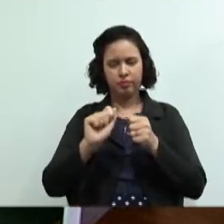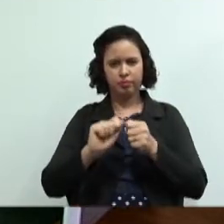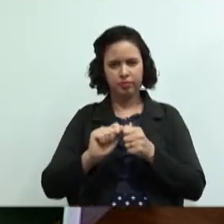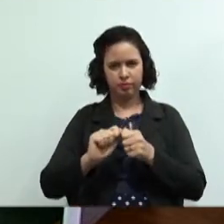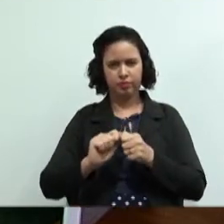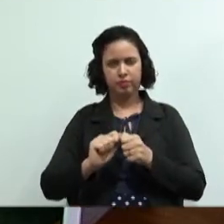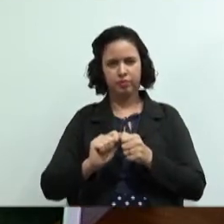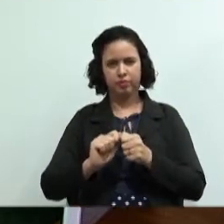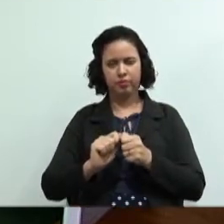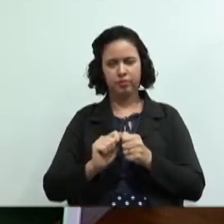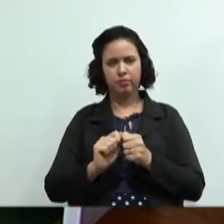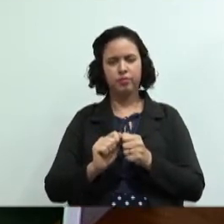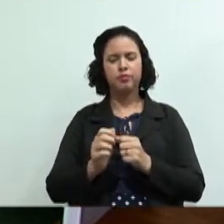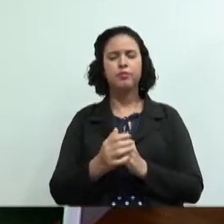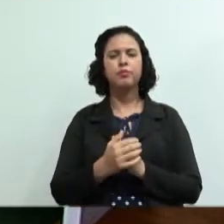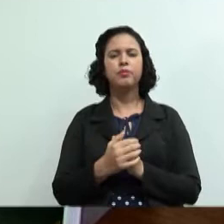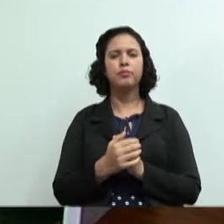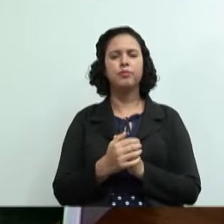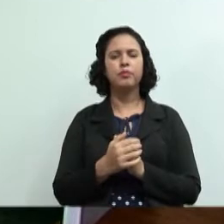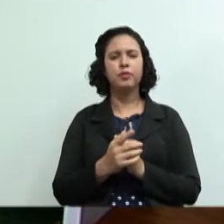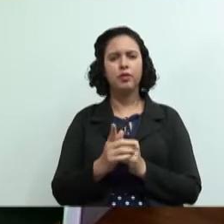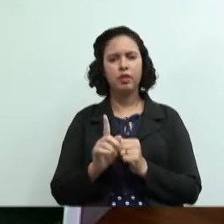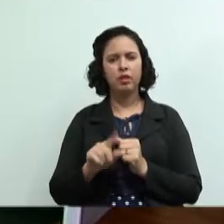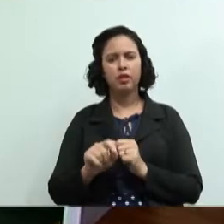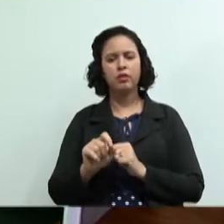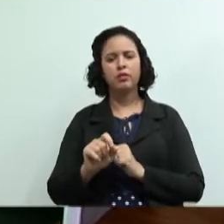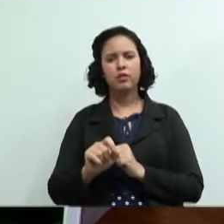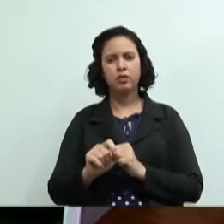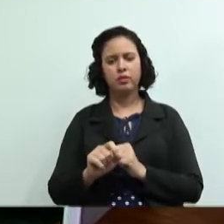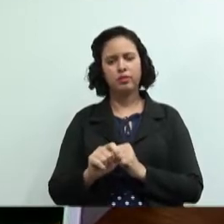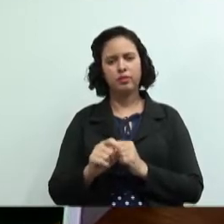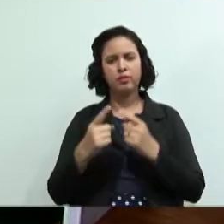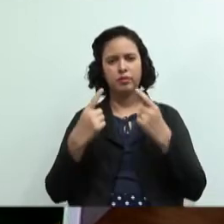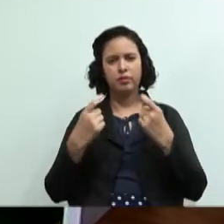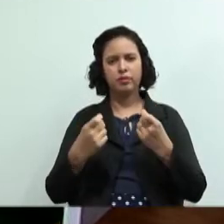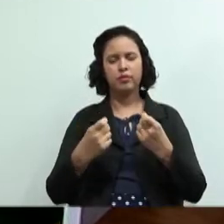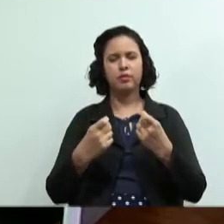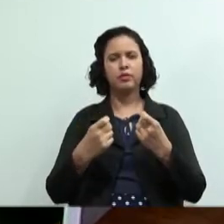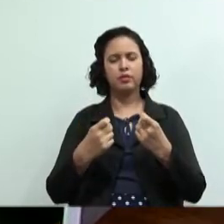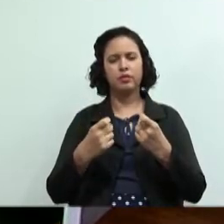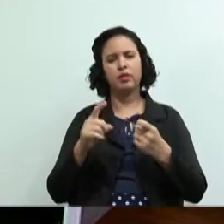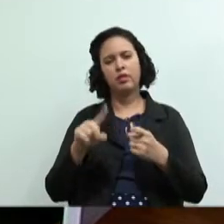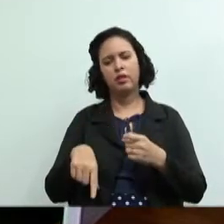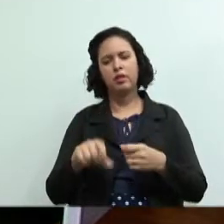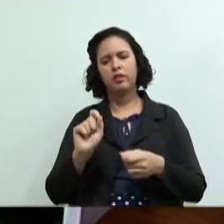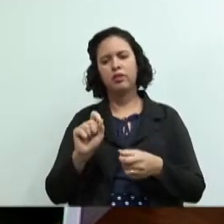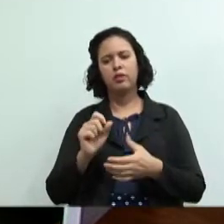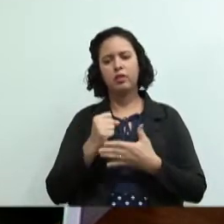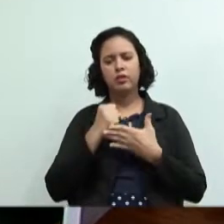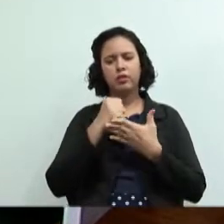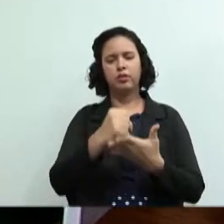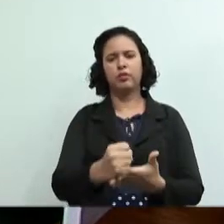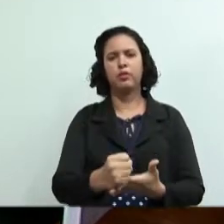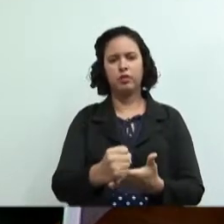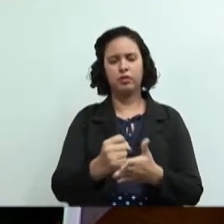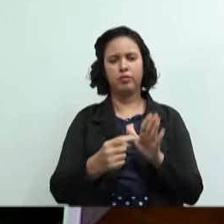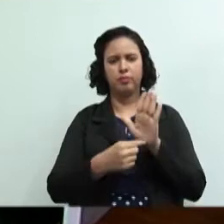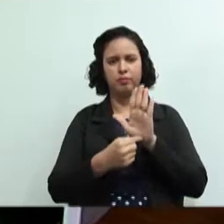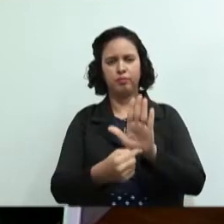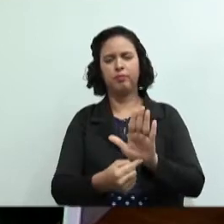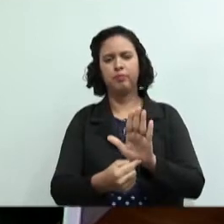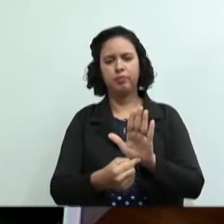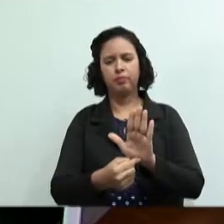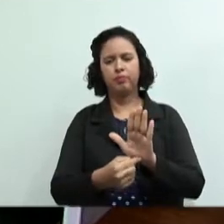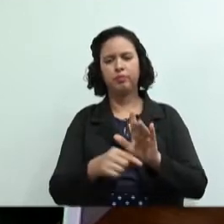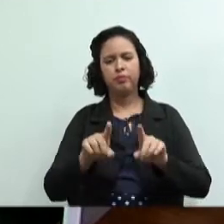pesquisa que eles fazem então essa é a nossa intenção a nossa intenção é que a gente possa mostrar esse banner